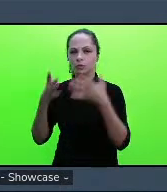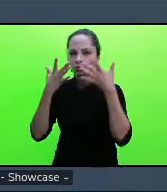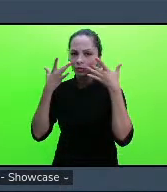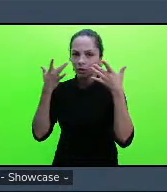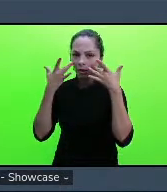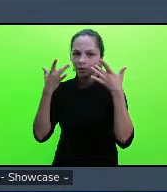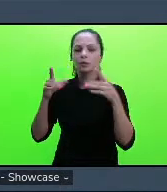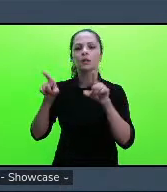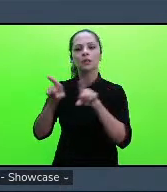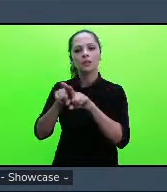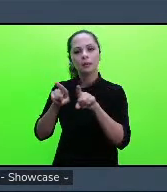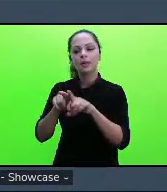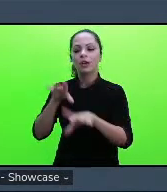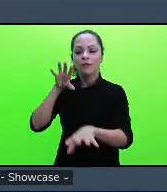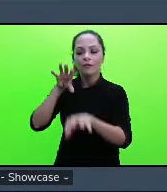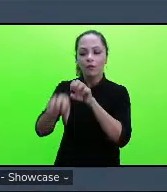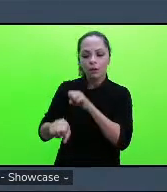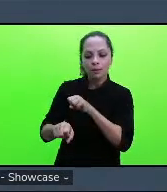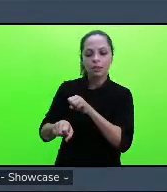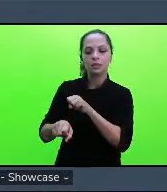alunos dessas instituições